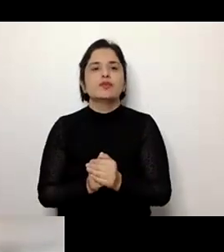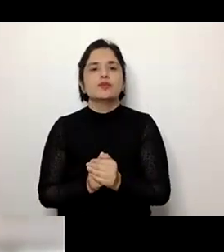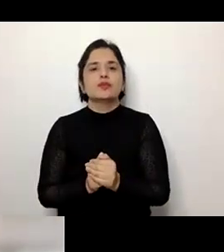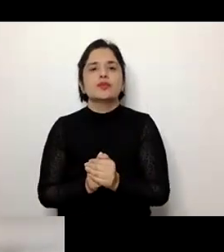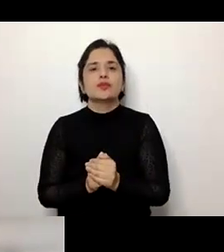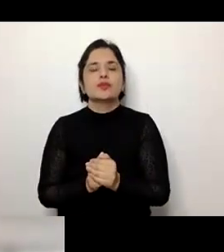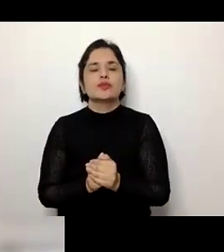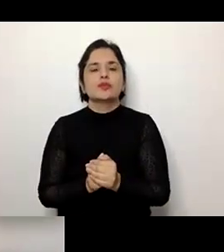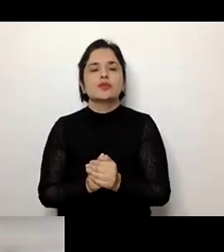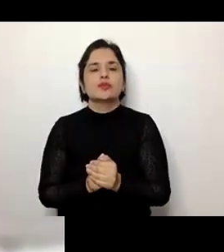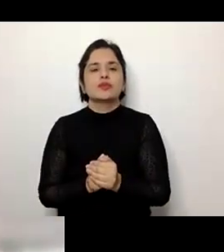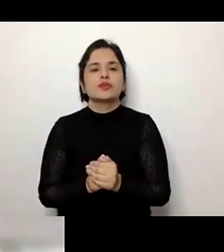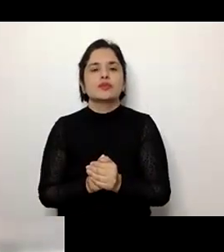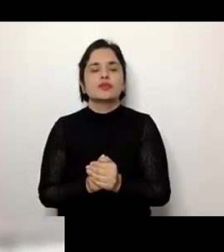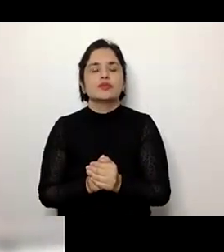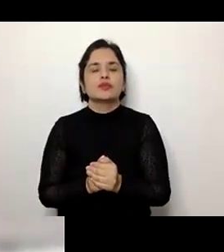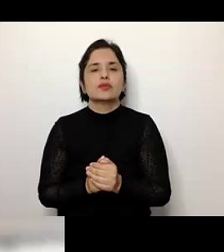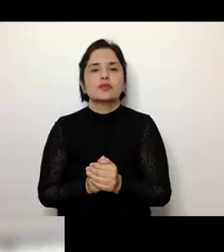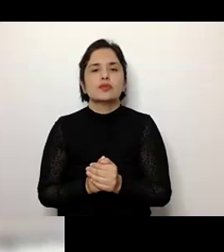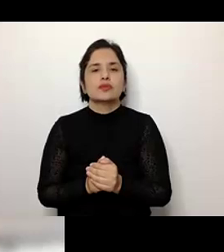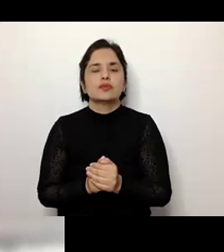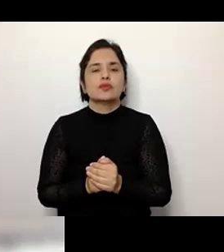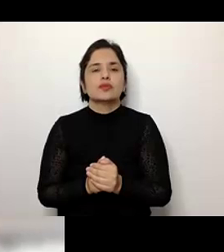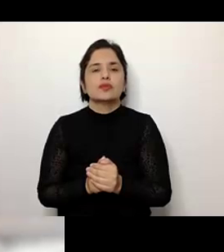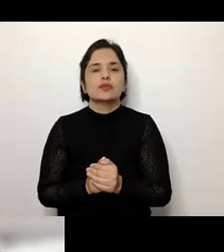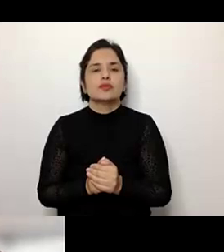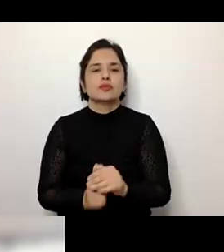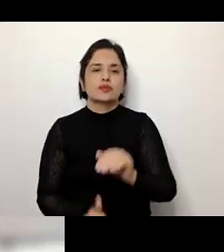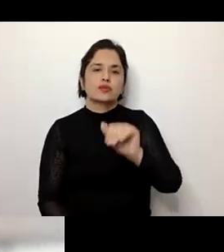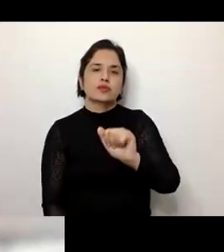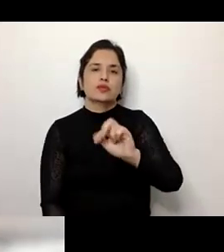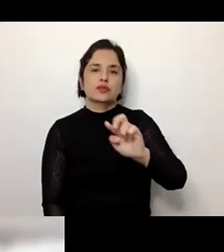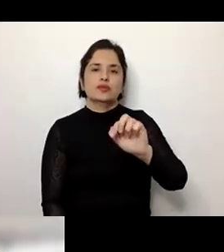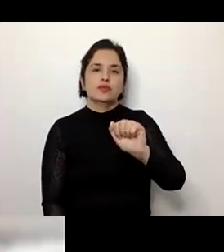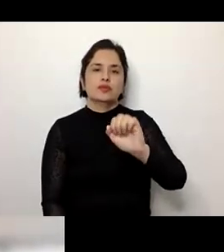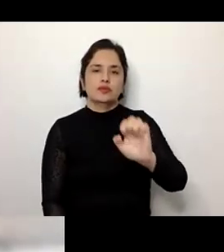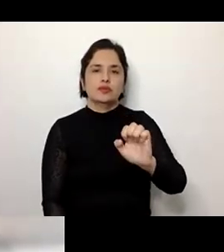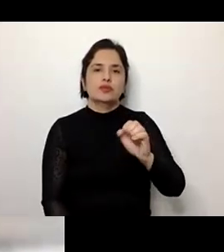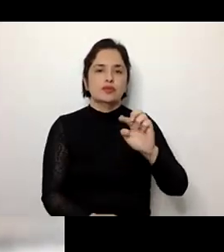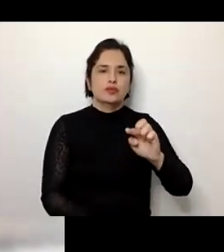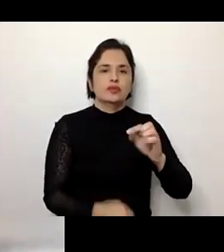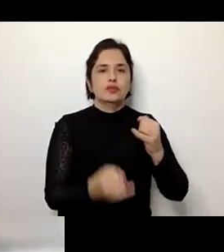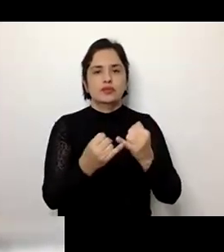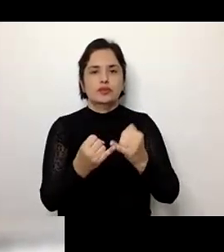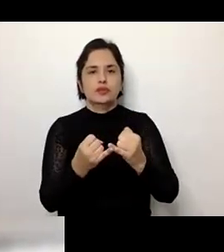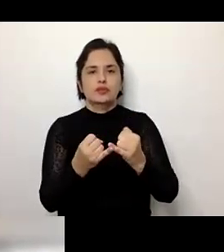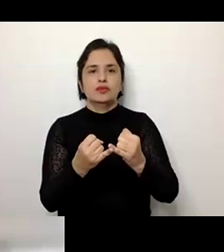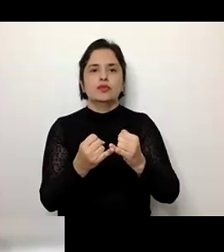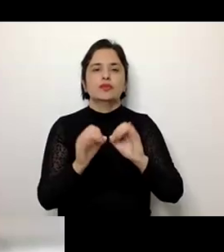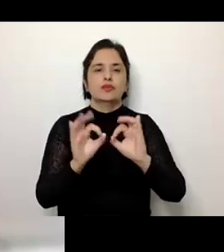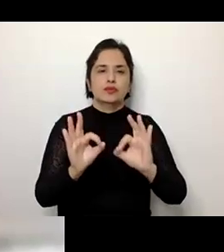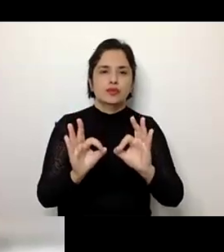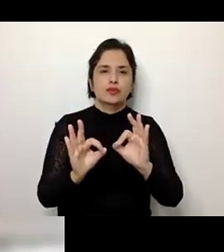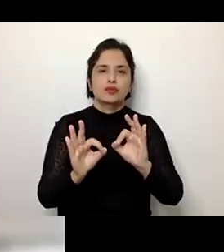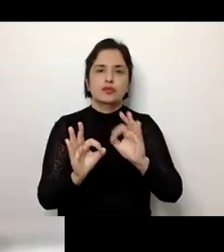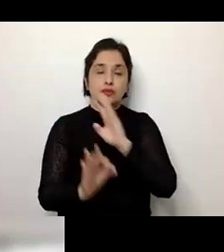diferença. a PAI, a Associação de Pais e Amigos dos Excepcionais do Brasil, que é uma instituição